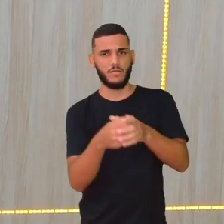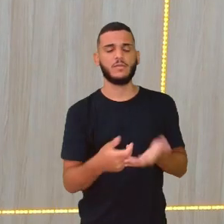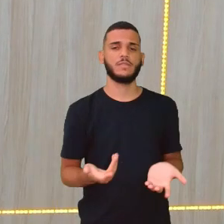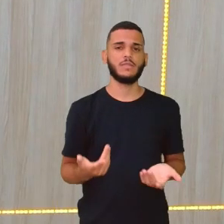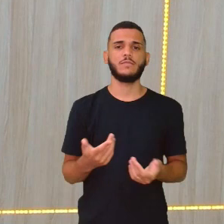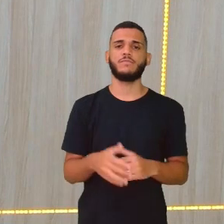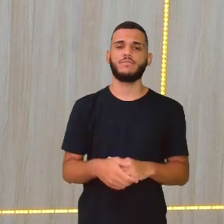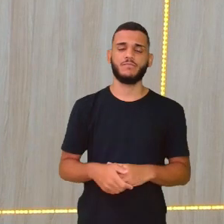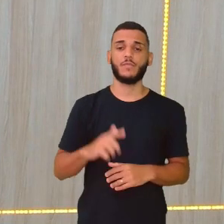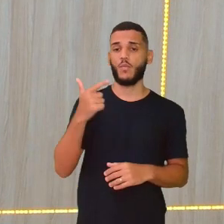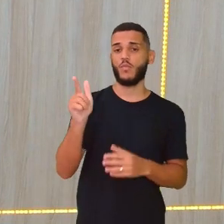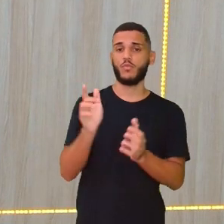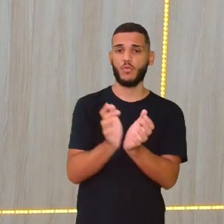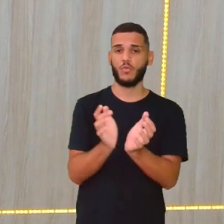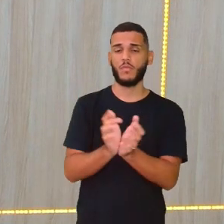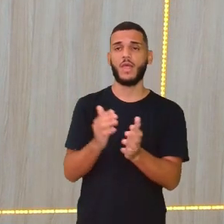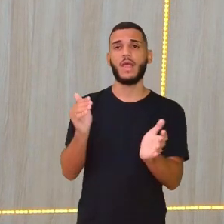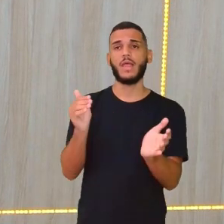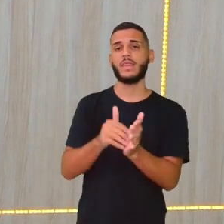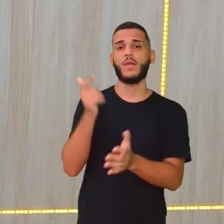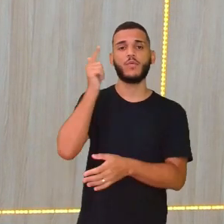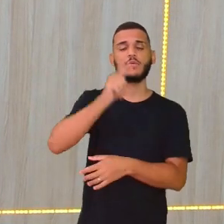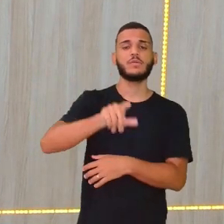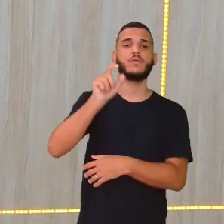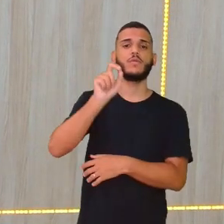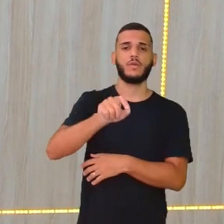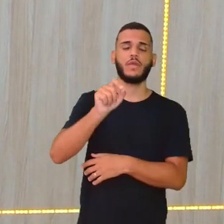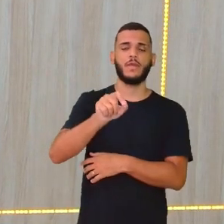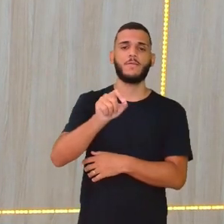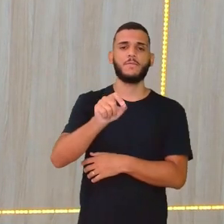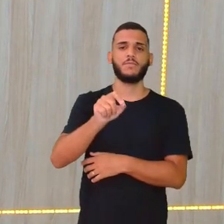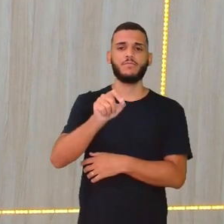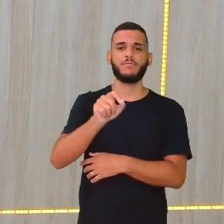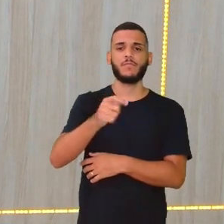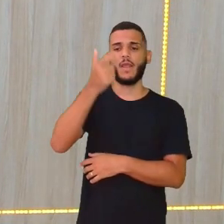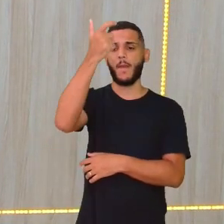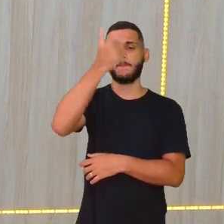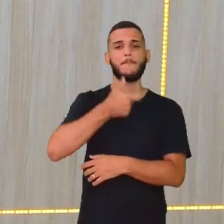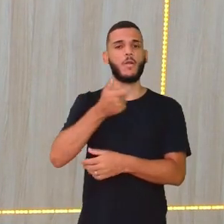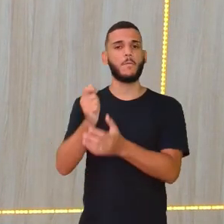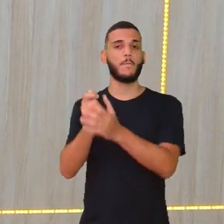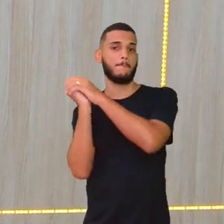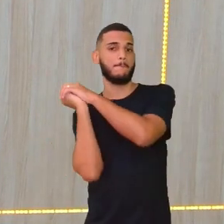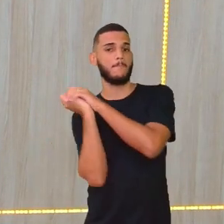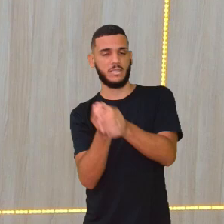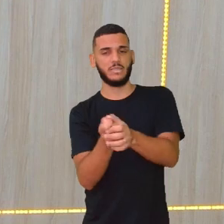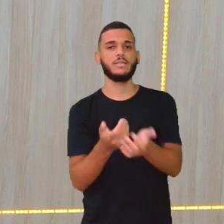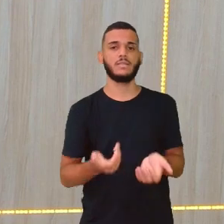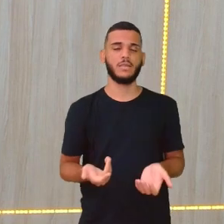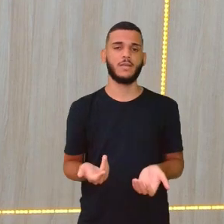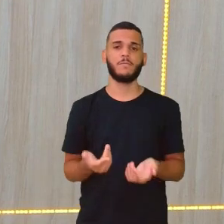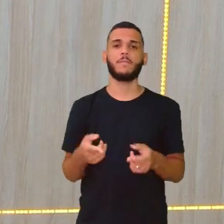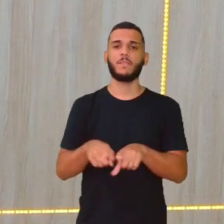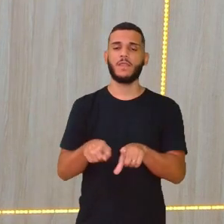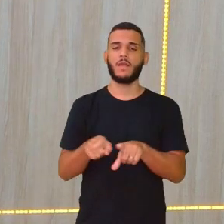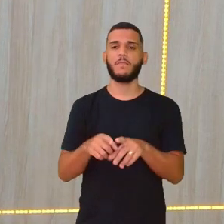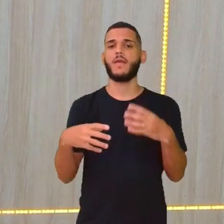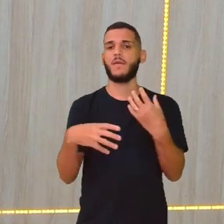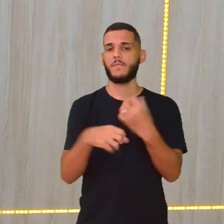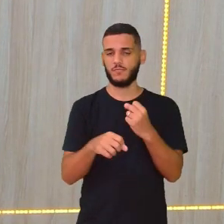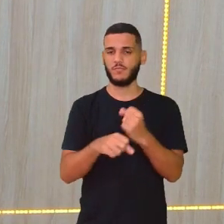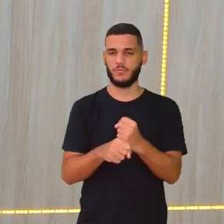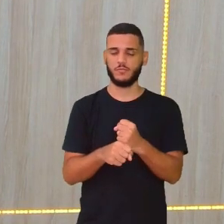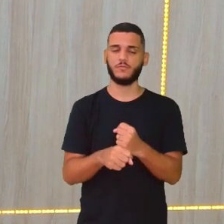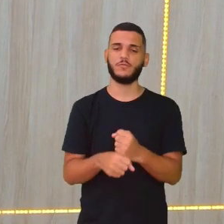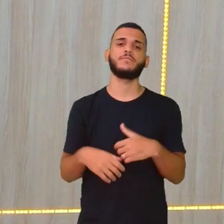da outra equipe, até conseguirem chegar na vez deles começarem a rebater e começar a marcar ali